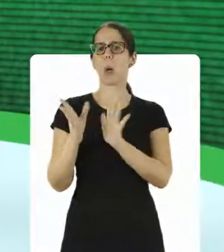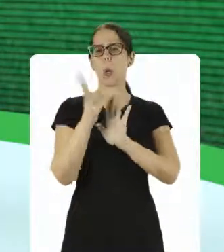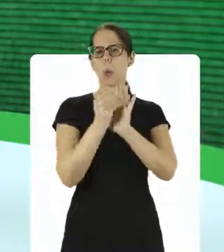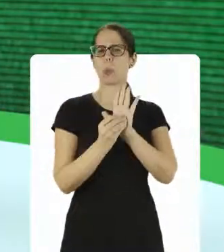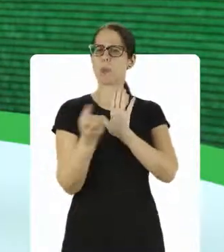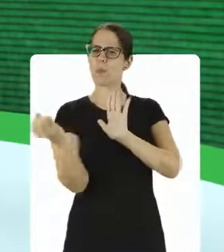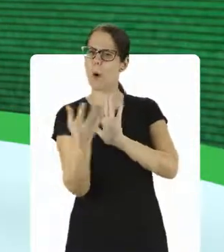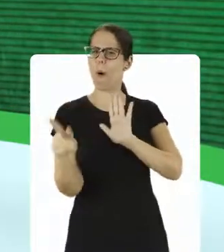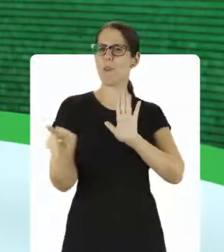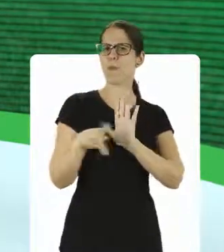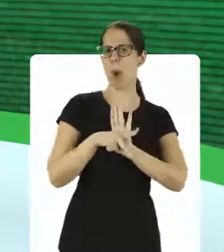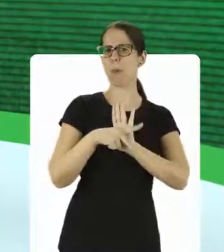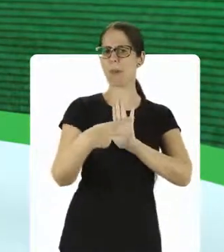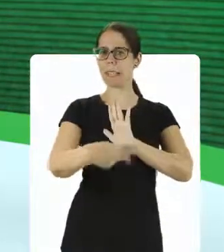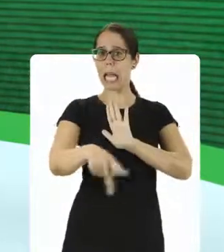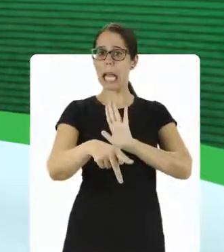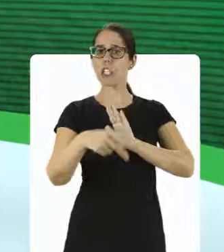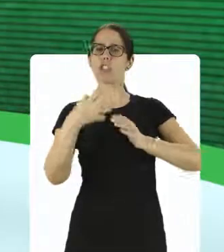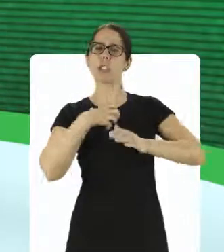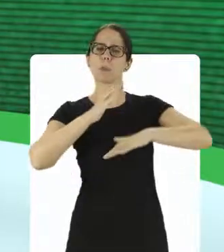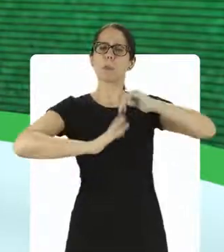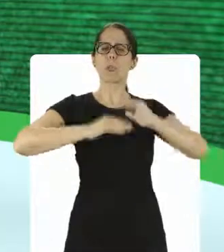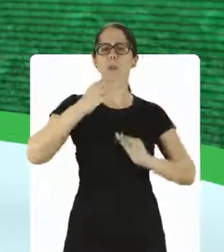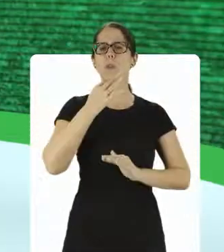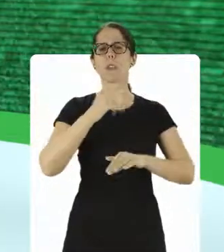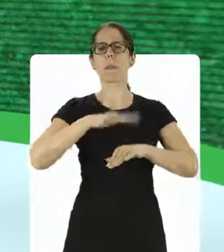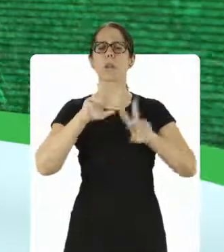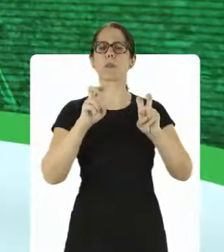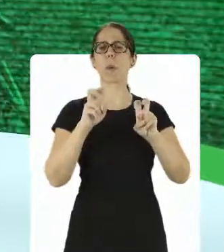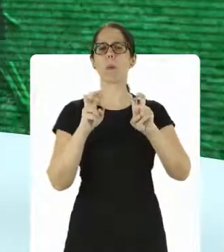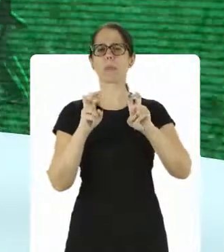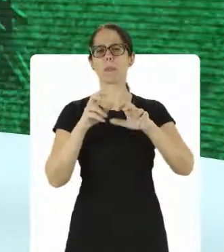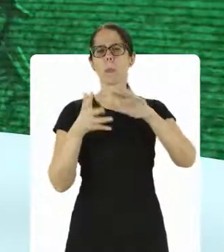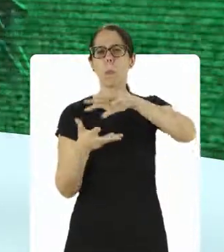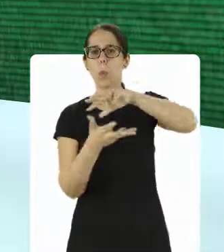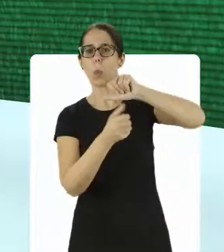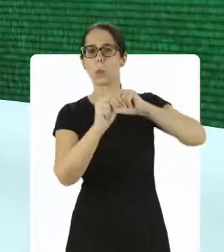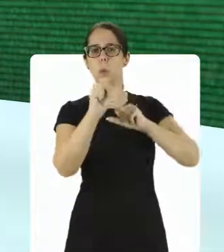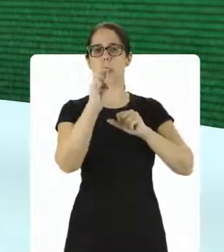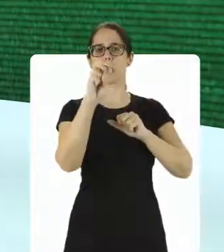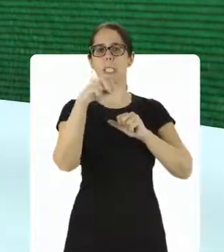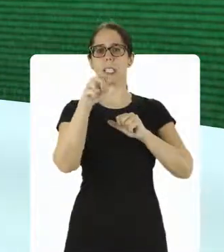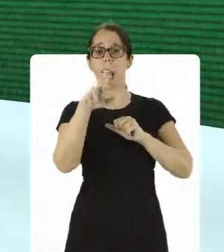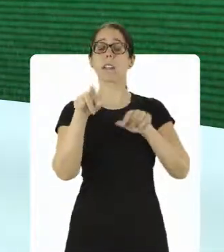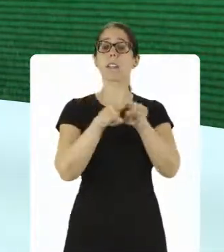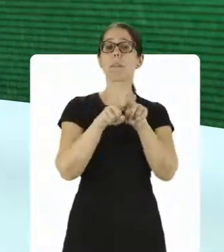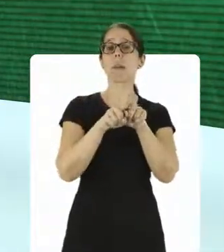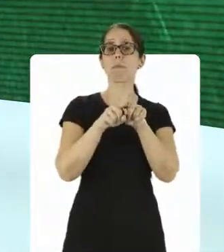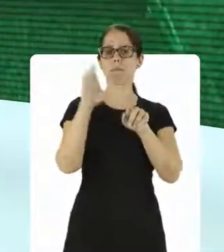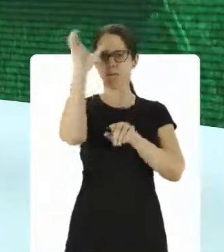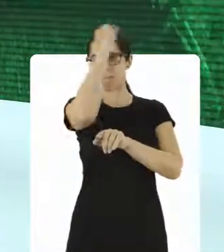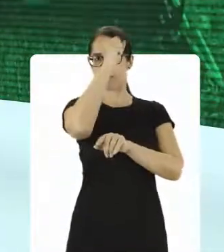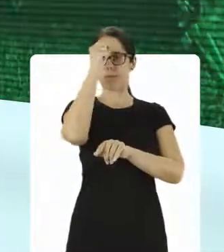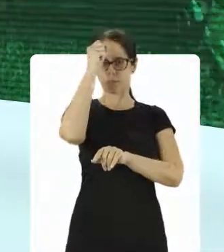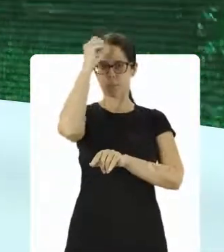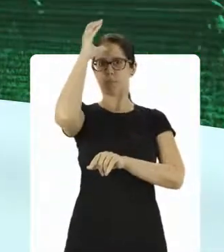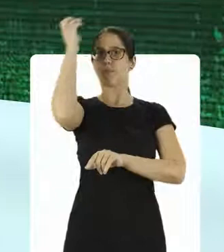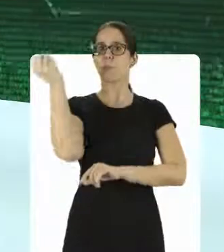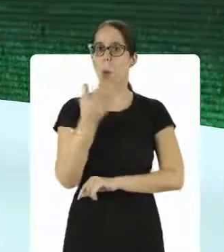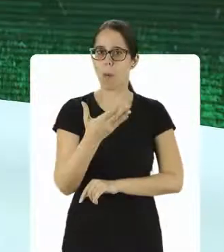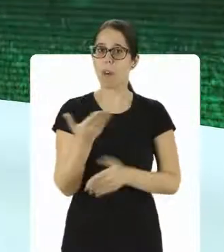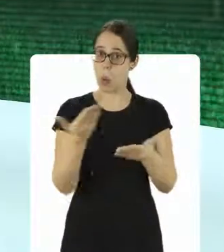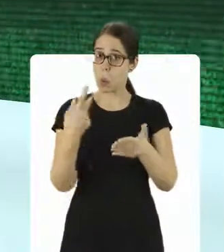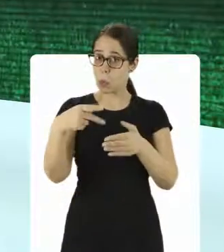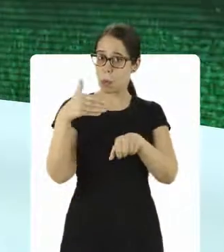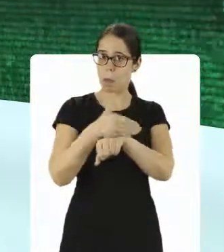forma prática de conhecer mais sobre o universo Senar e obter novos aprendizados. E a partir de agora, com a sua participação, vamos